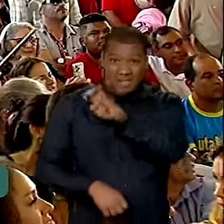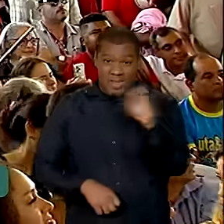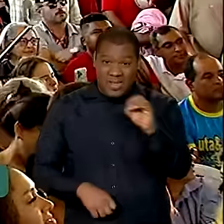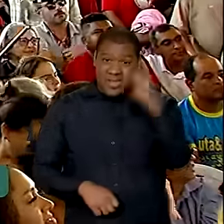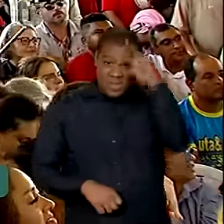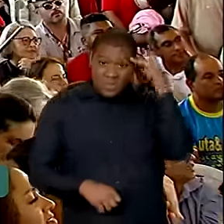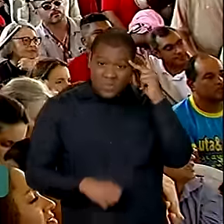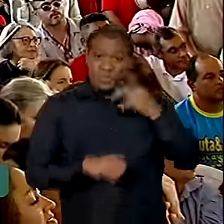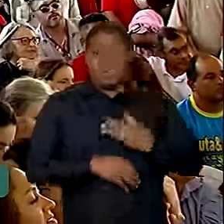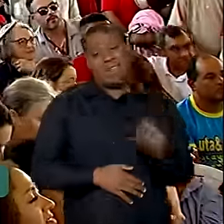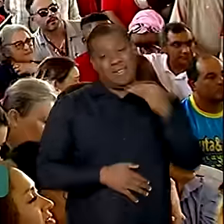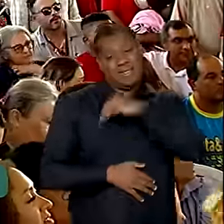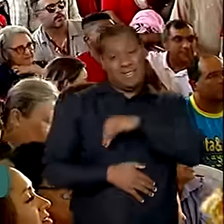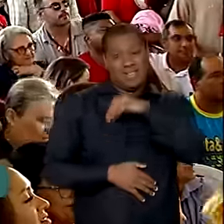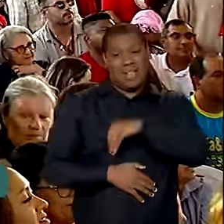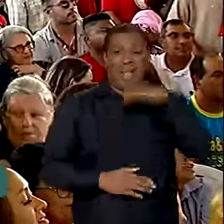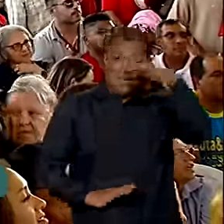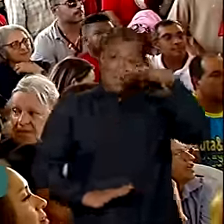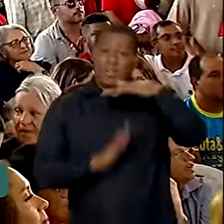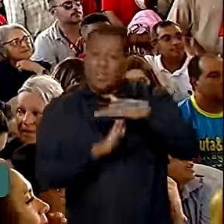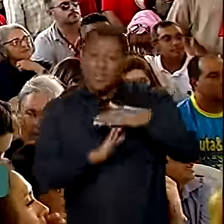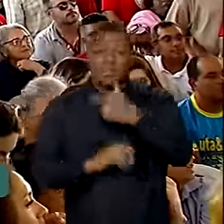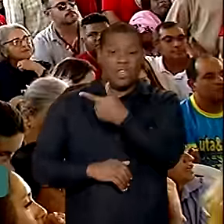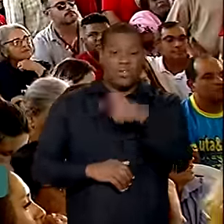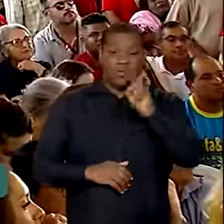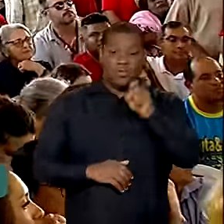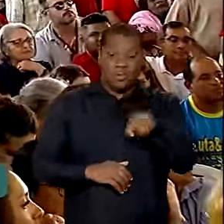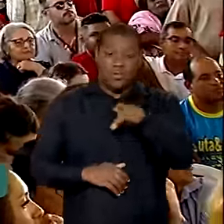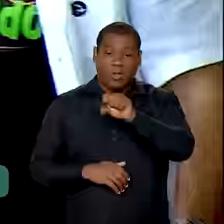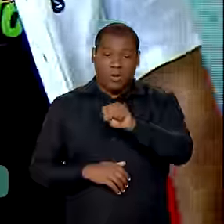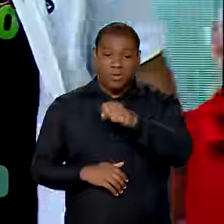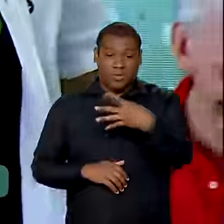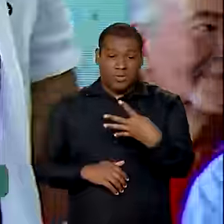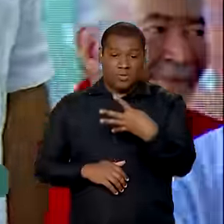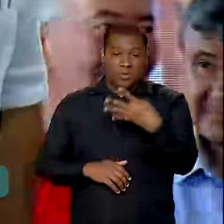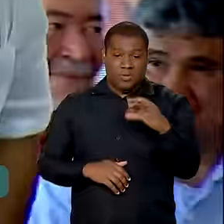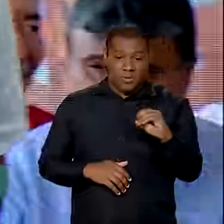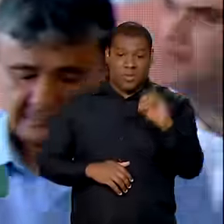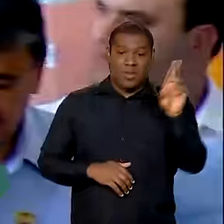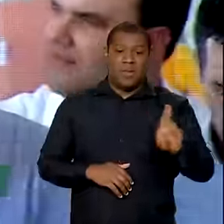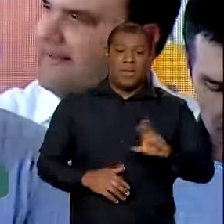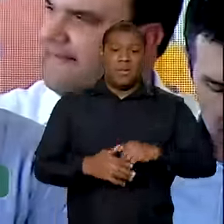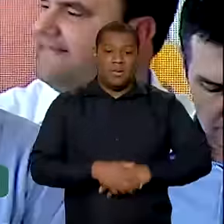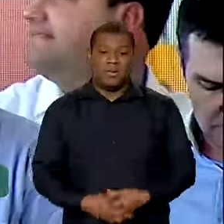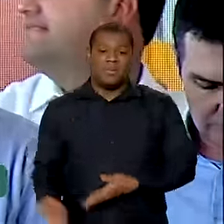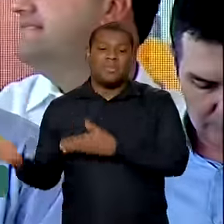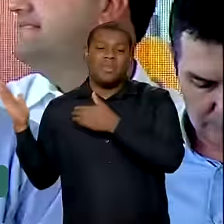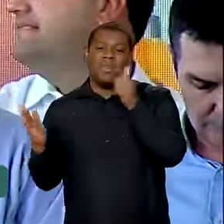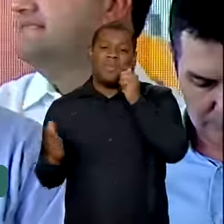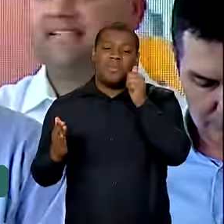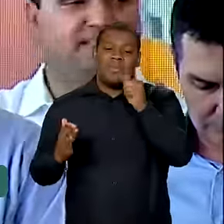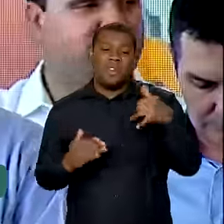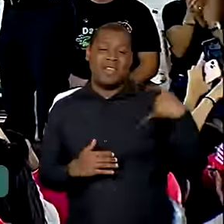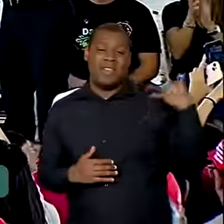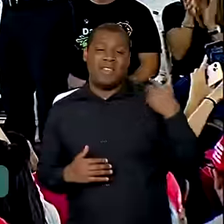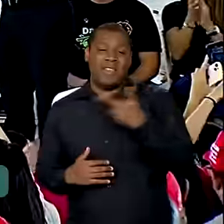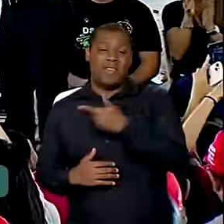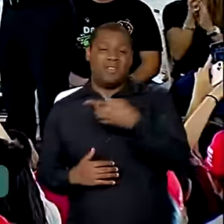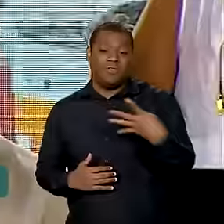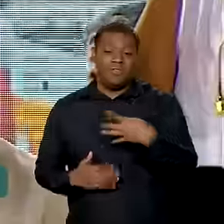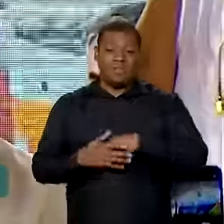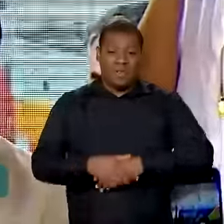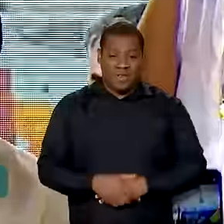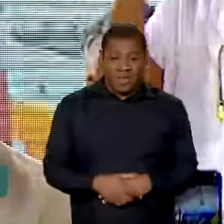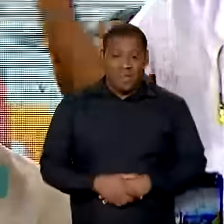1, com renda mensal de até 2.640 reais. Uma delas é a Thalia, de 24 anos, que